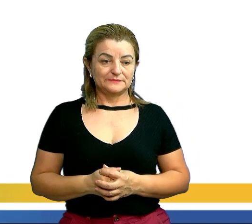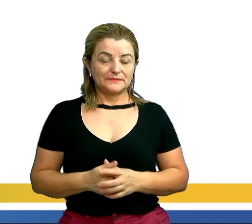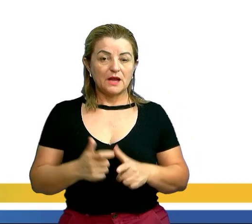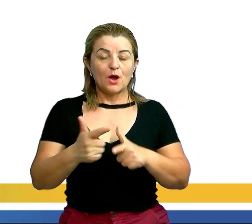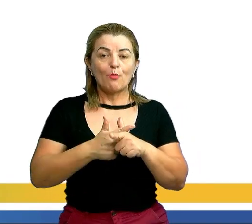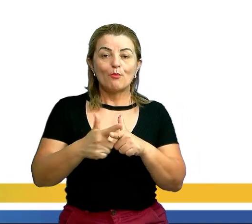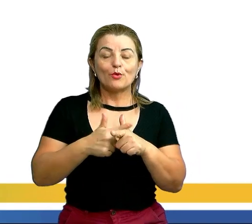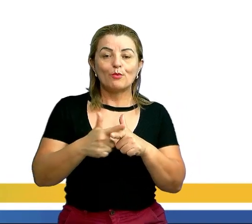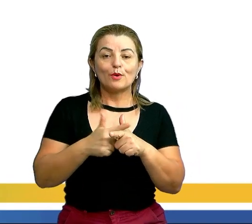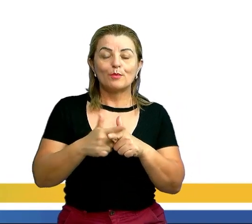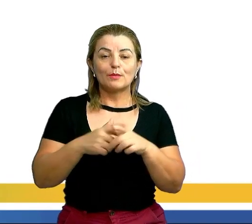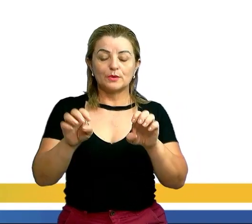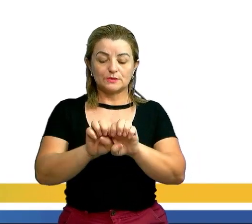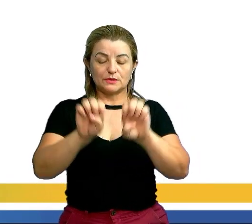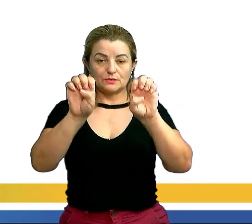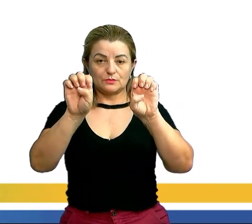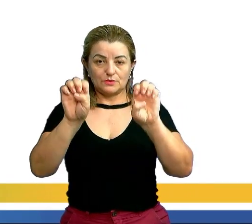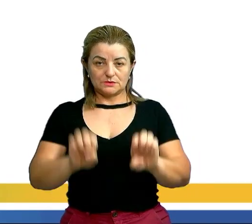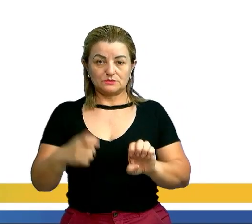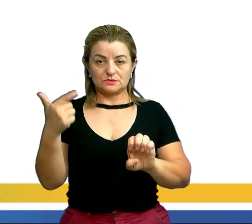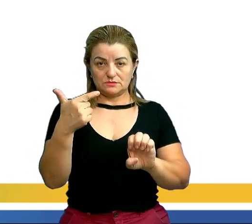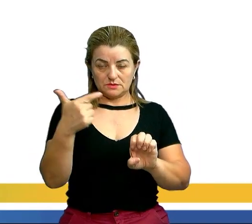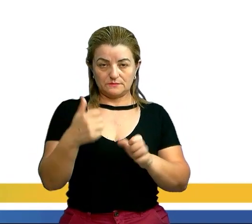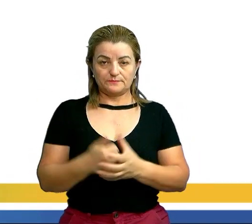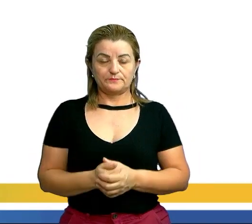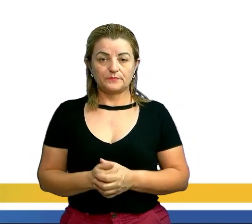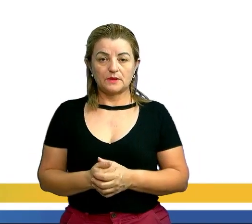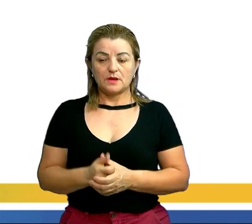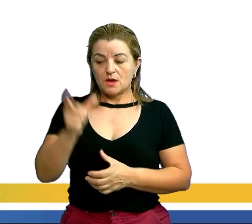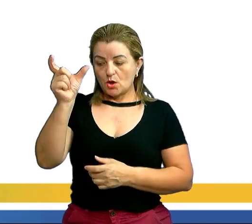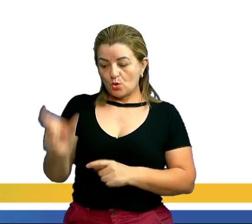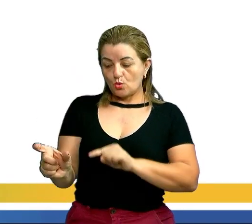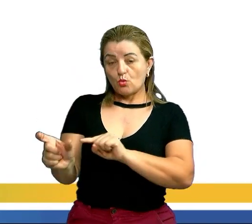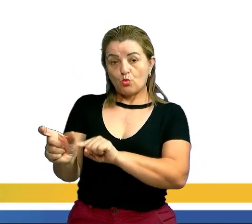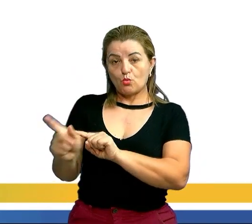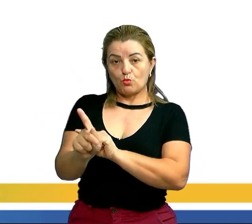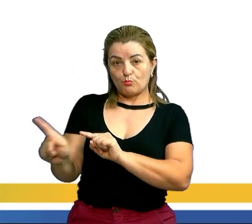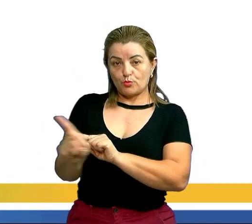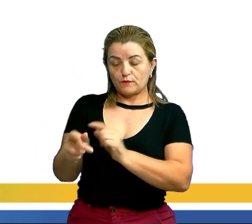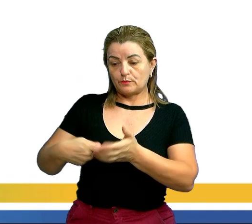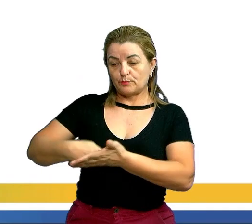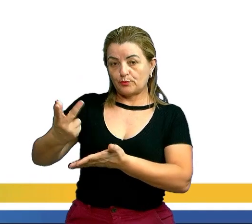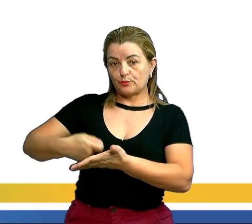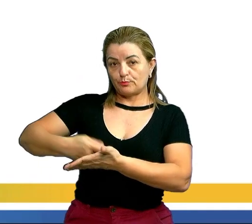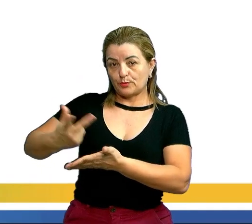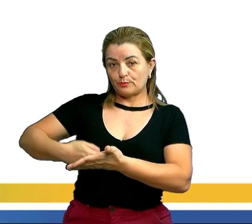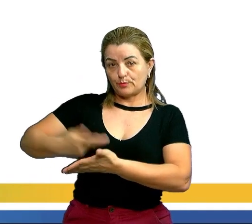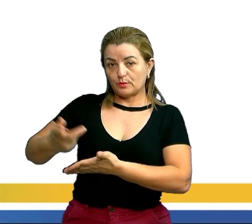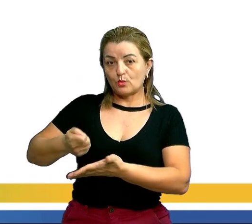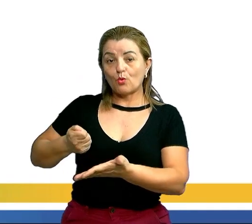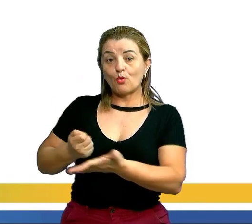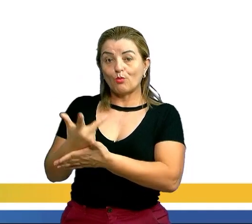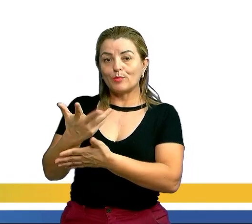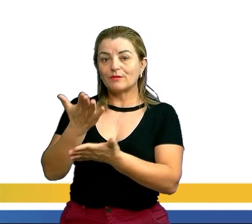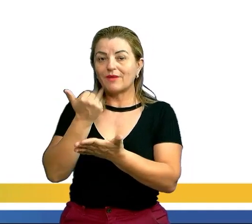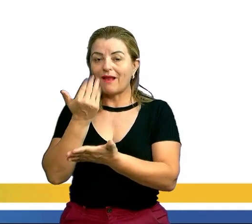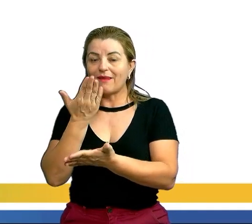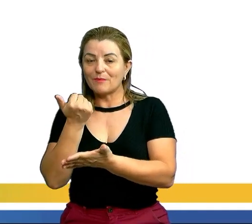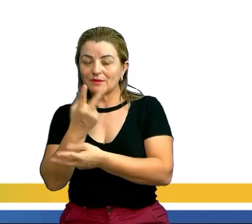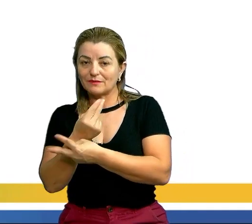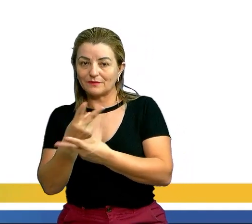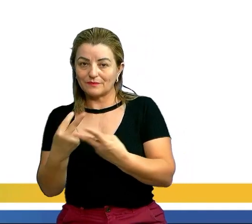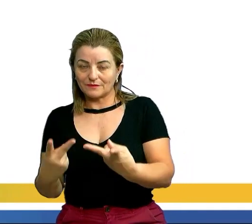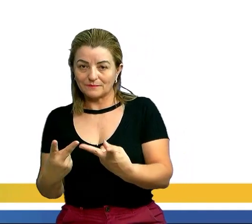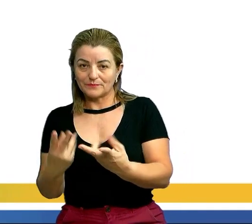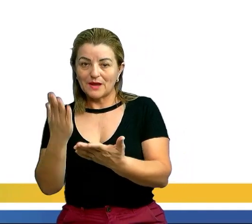Problemas do segundo grau. Vamos lá. Um professor gasta um terço do seu salário com alimentação, metade